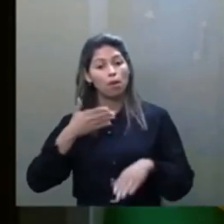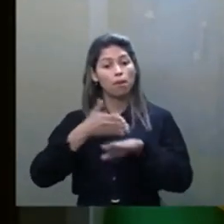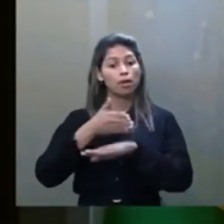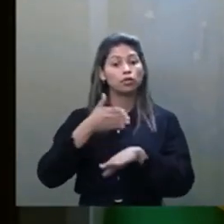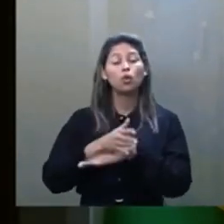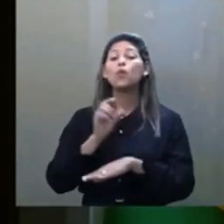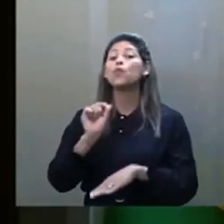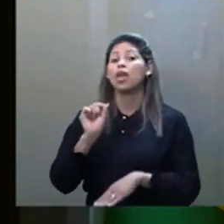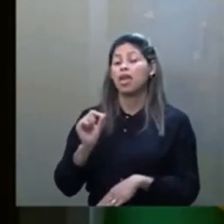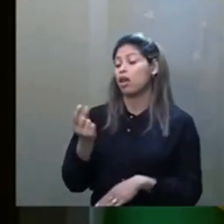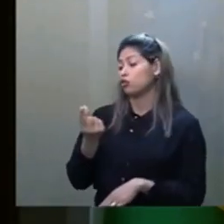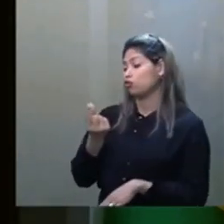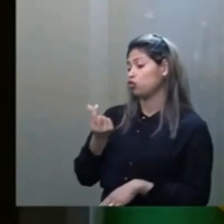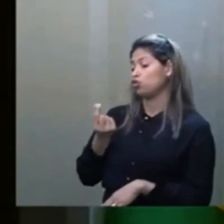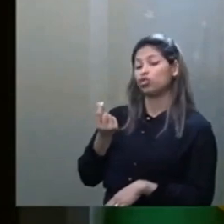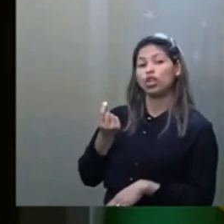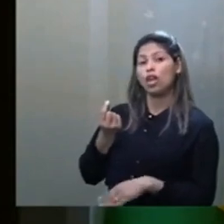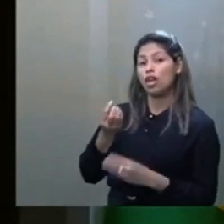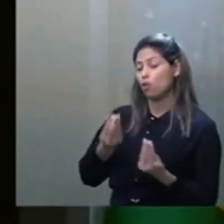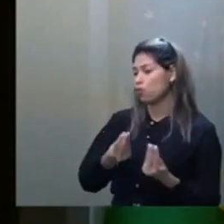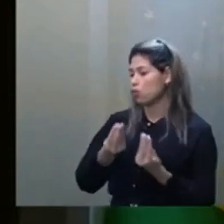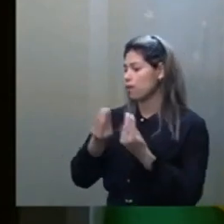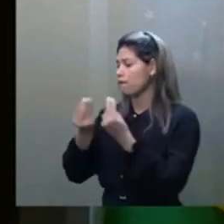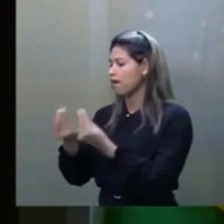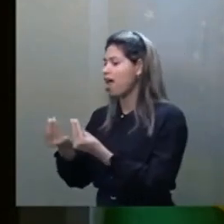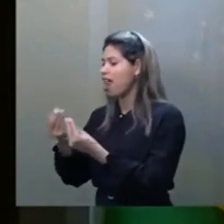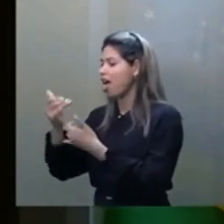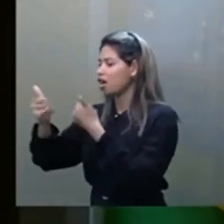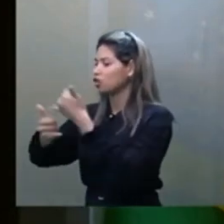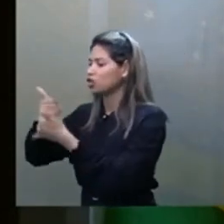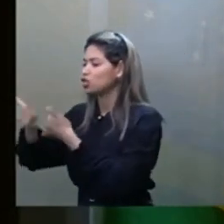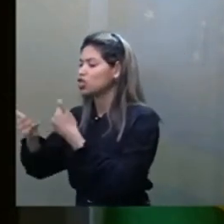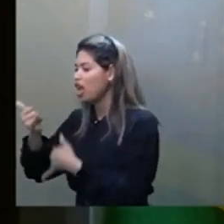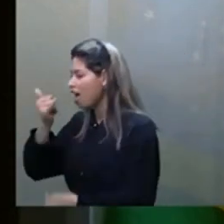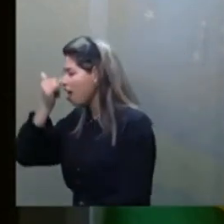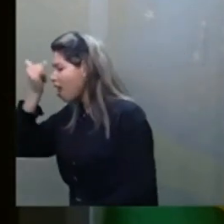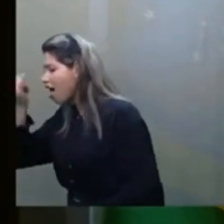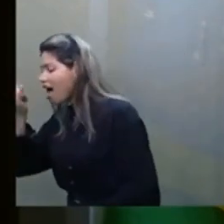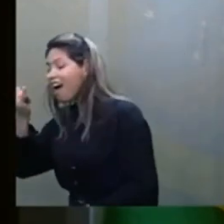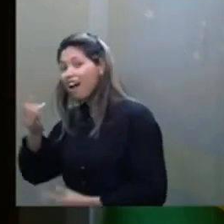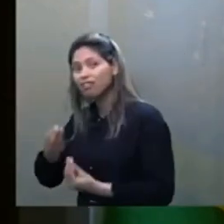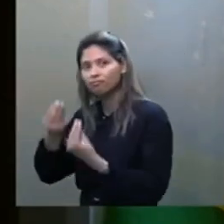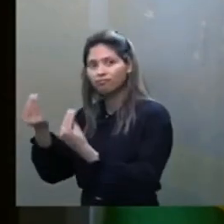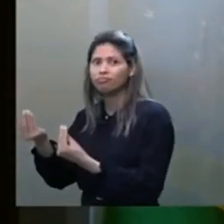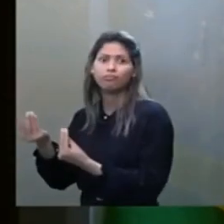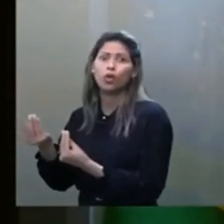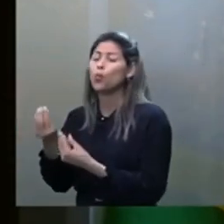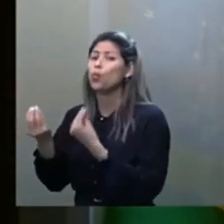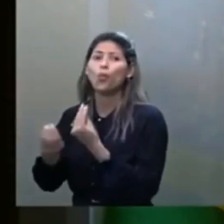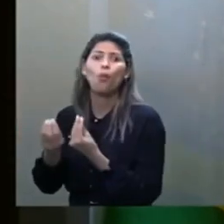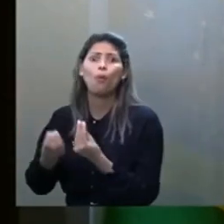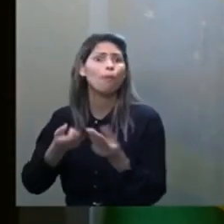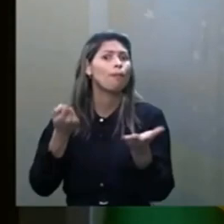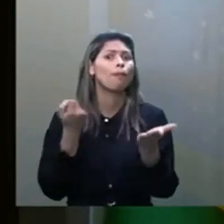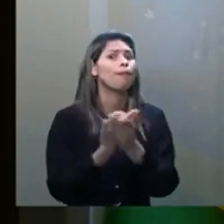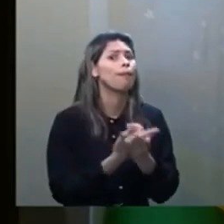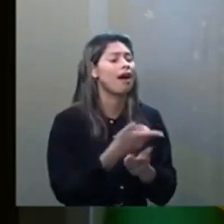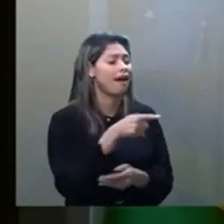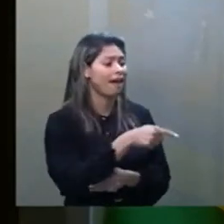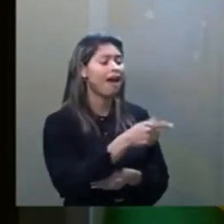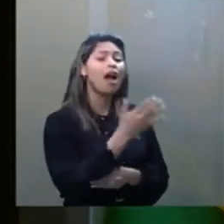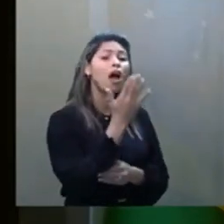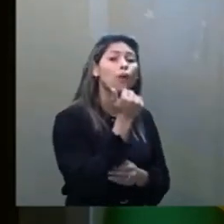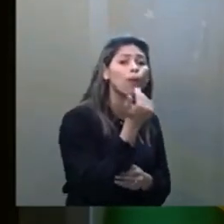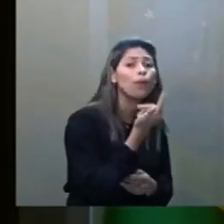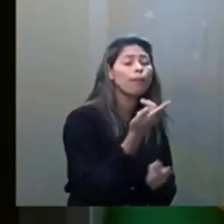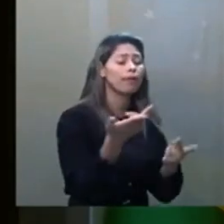deixa de ser investido na educação dos filhos, deixa de investido na comida, não nas roupas. Ou seja, sai de um lado e vai para